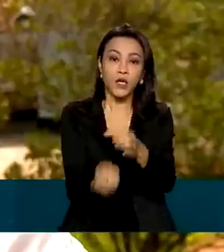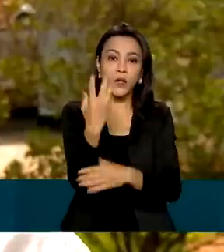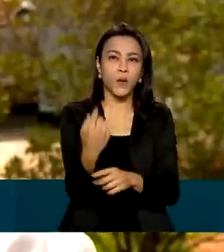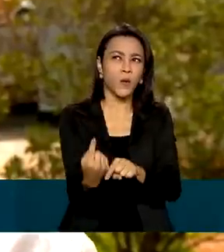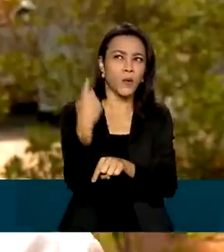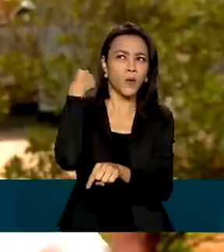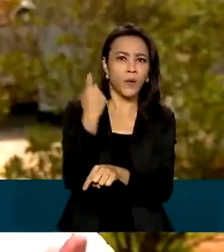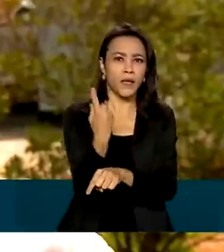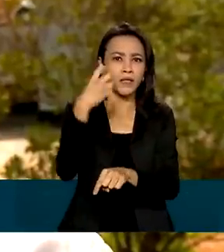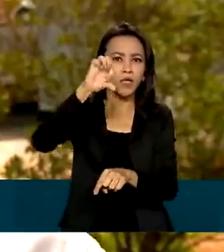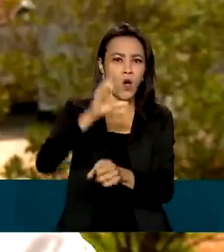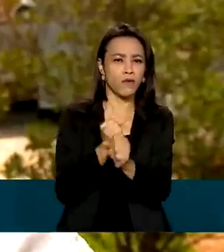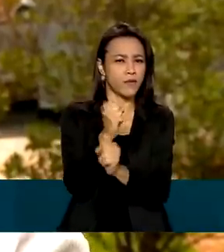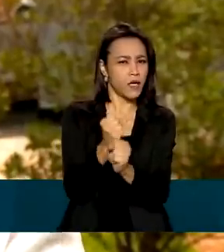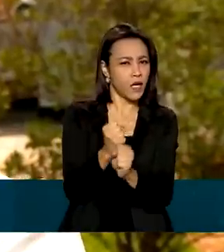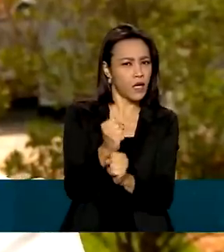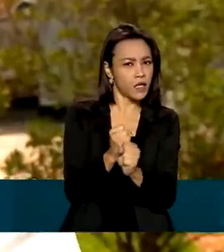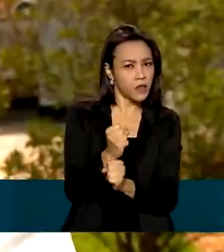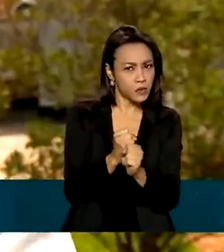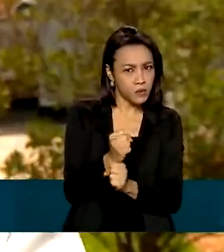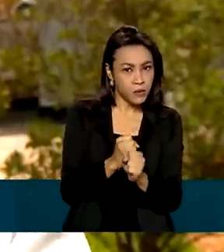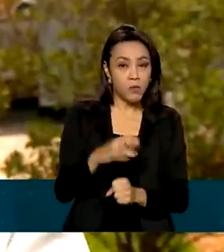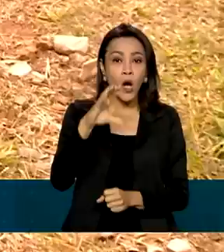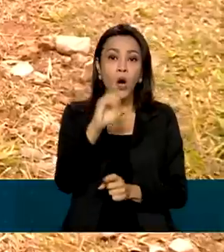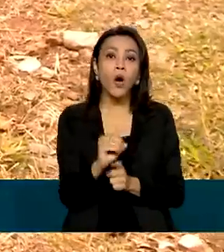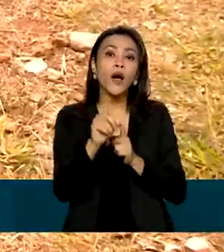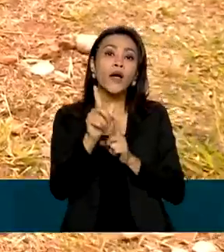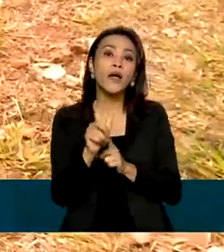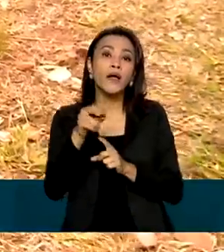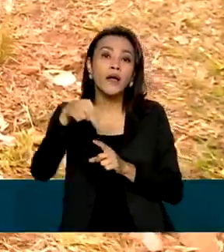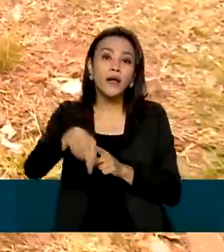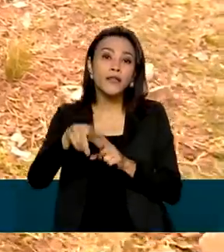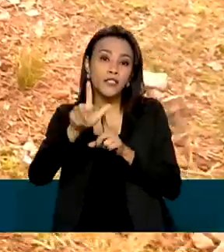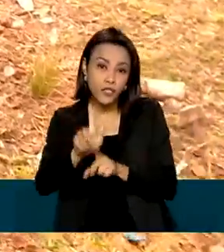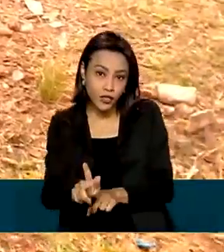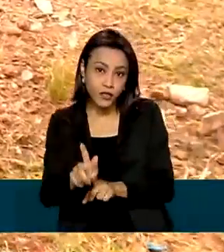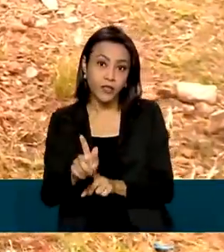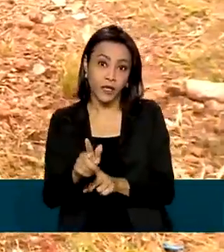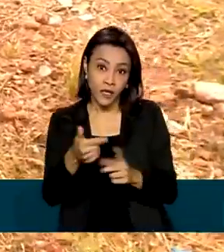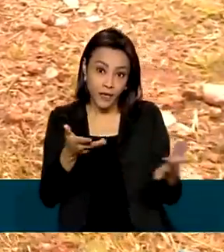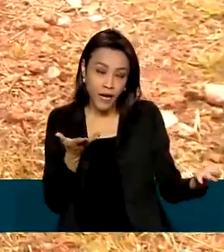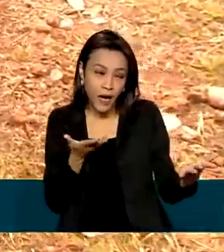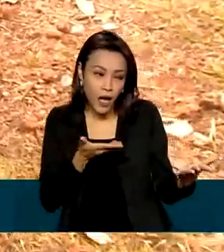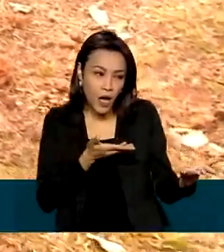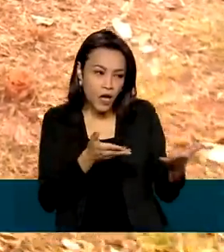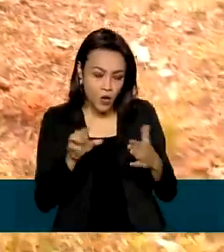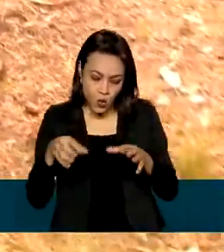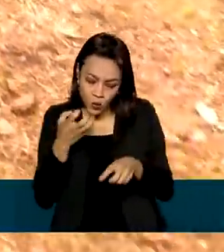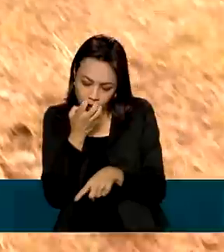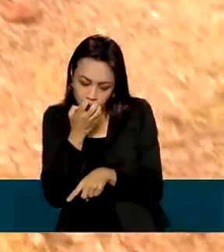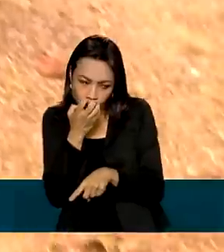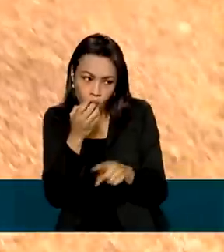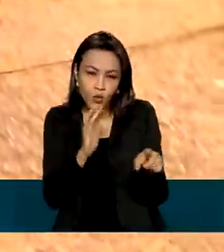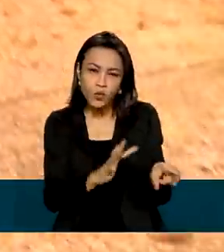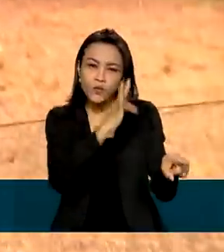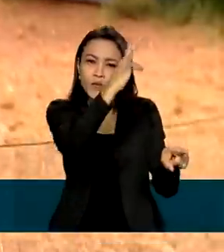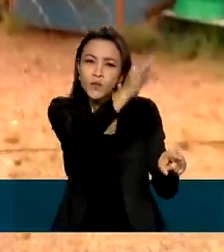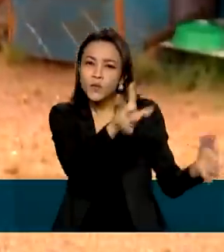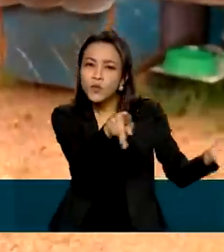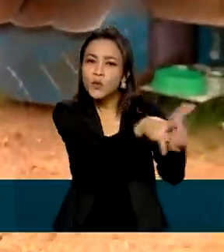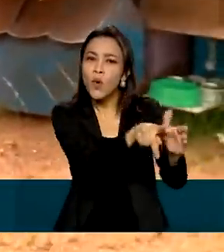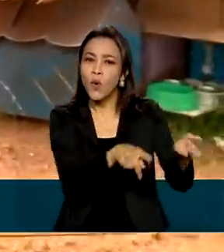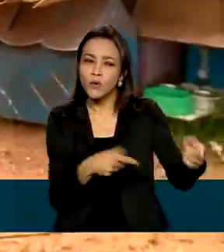a ONG ProAnima, que faz a ponte entre os futuros donos e os bichinhos. Ela também está sempre